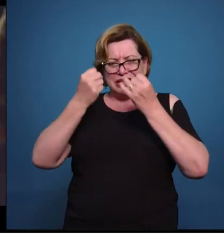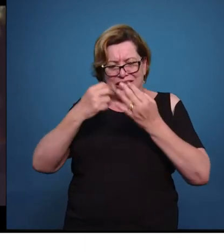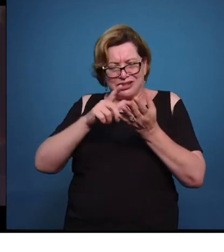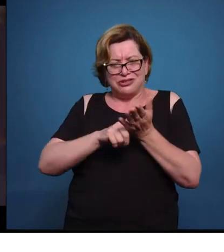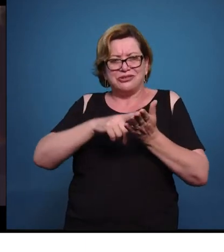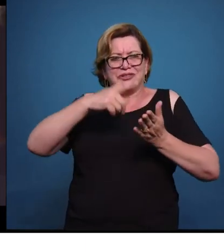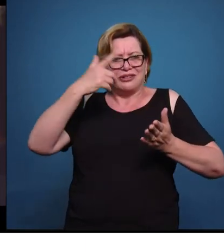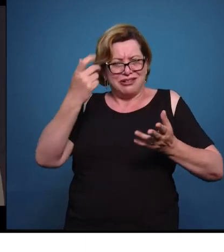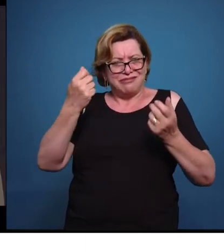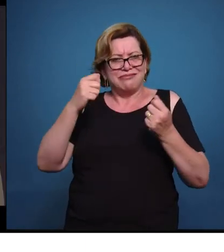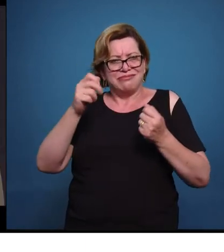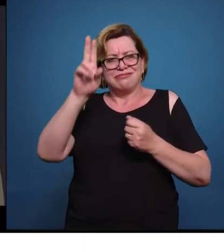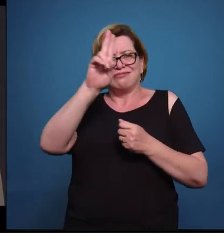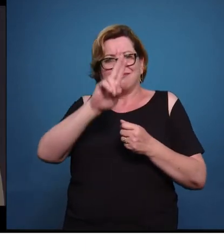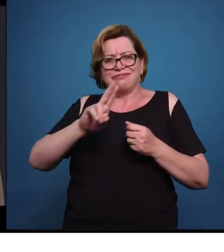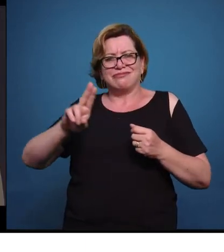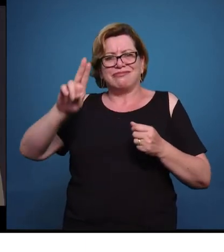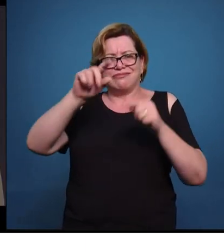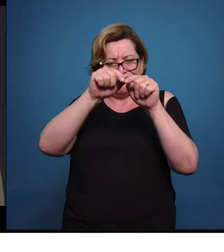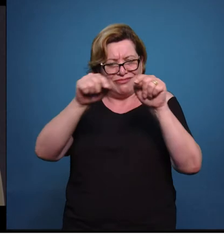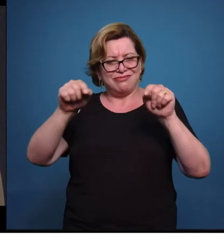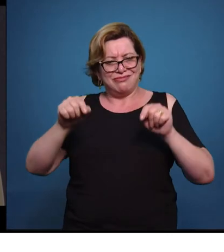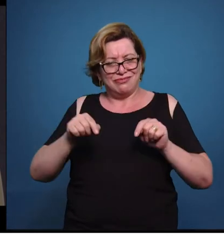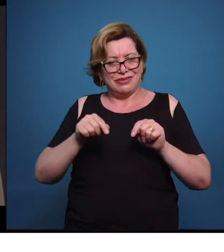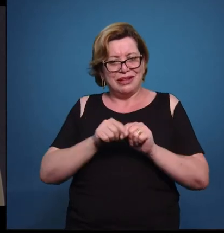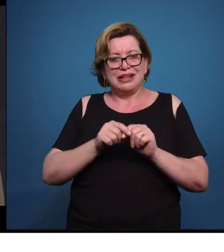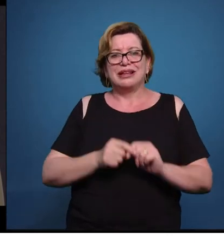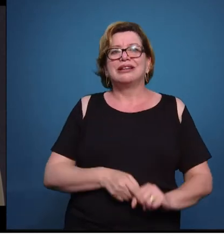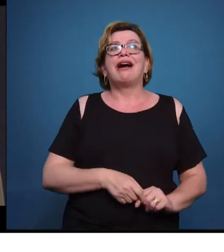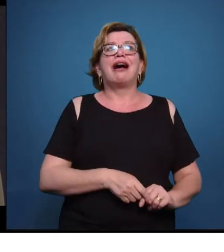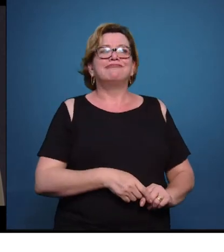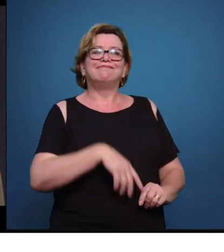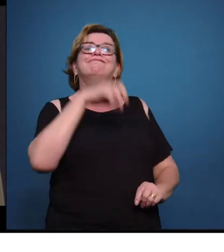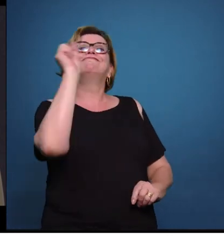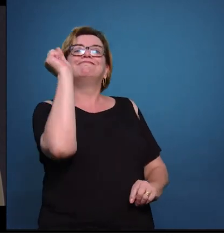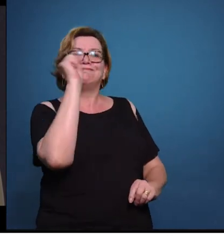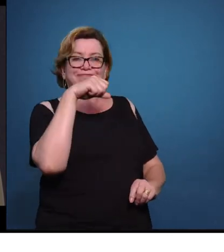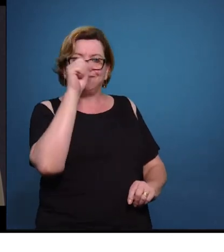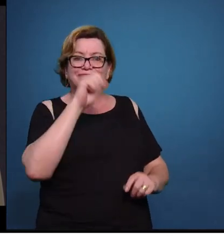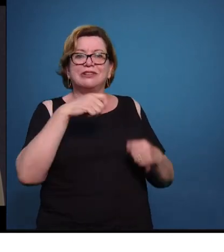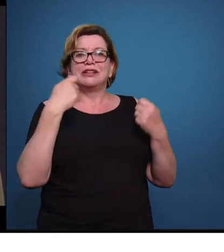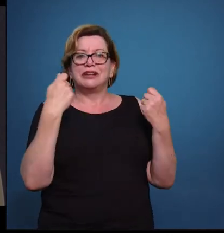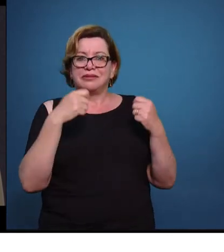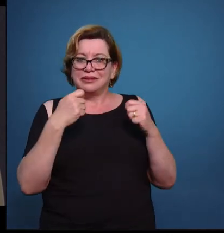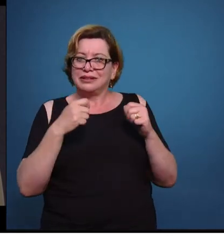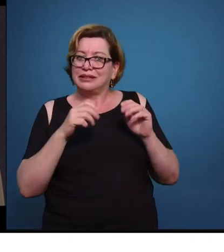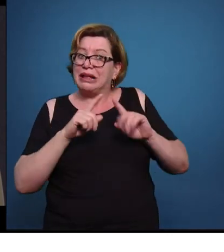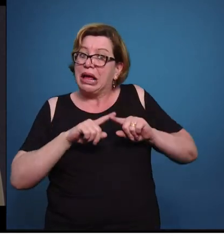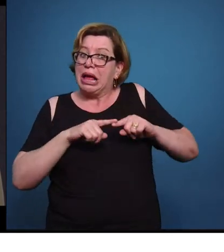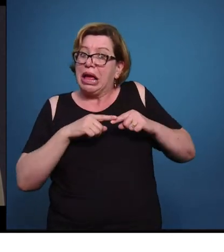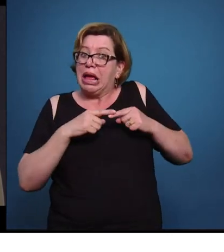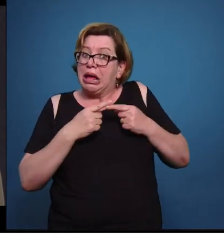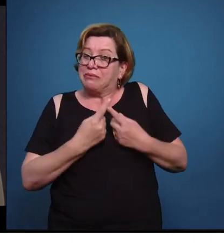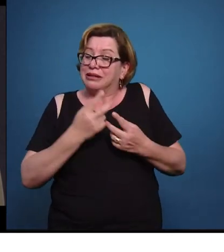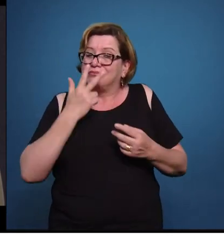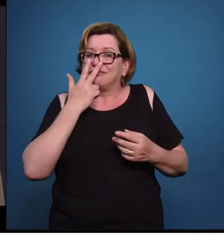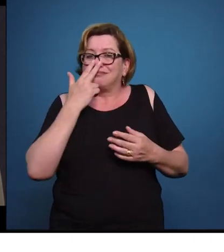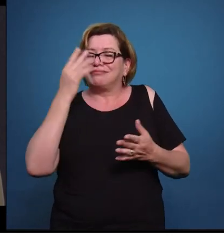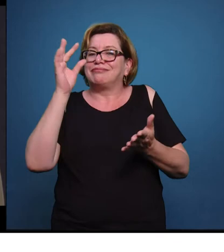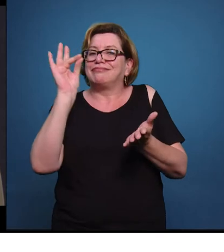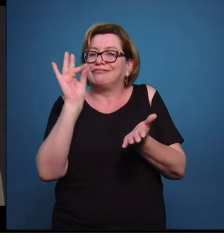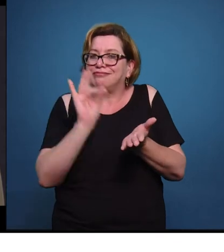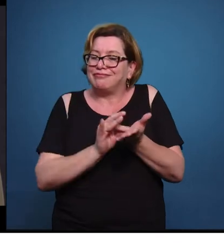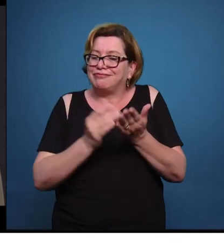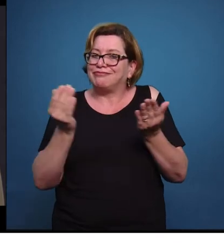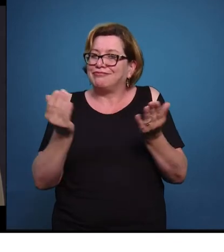na sala de aula ou é uma visão muito ufanista? Não, ele deveria estar, embora seja uma visão ufanista, dado a realidade dos